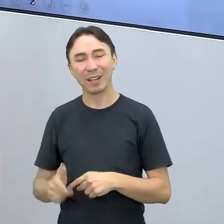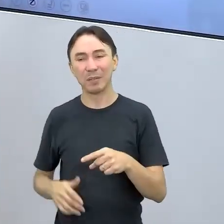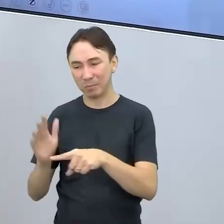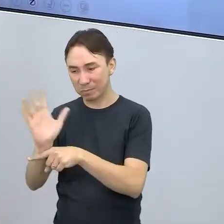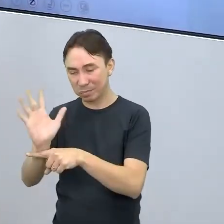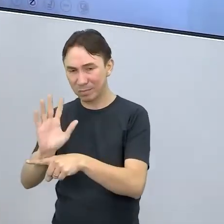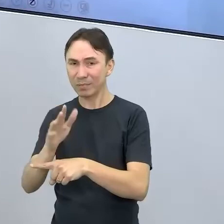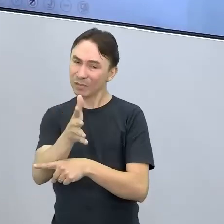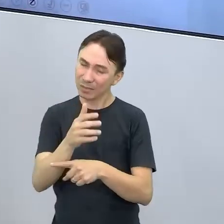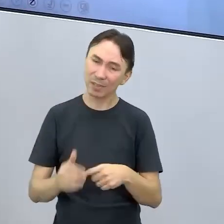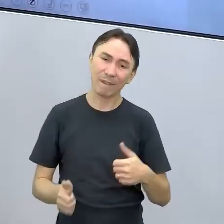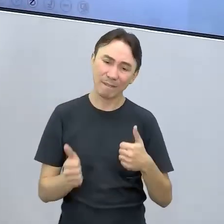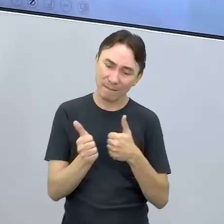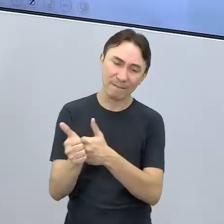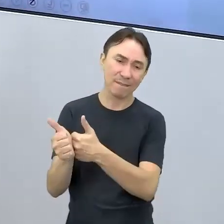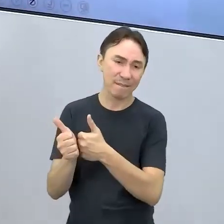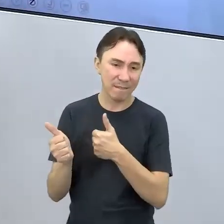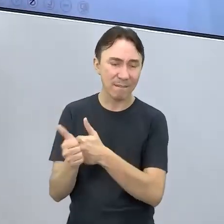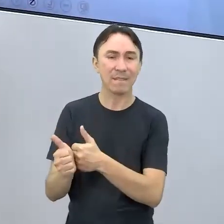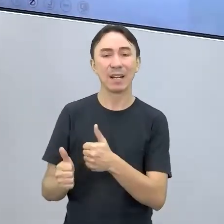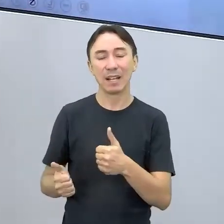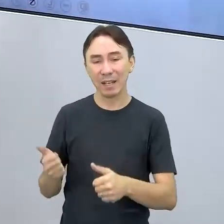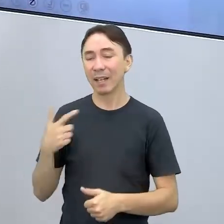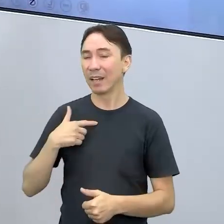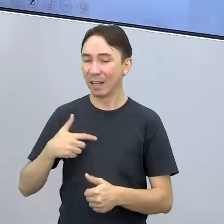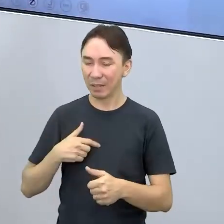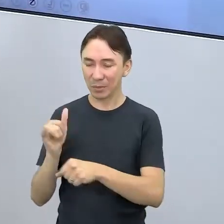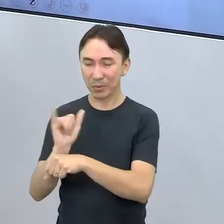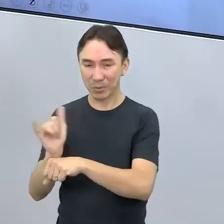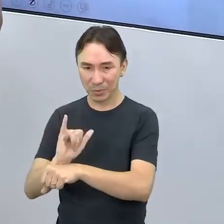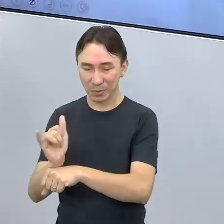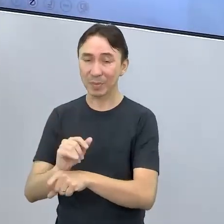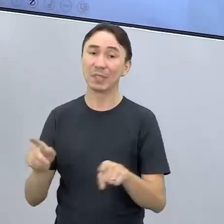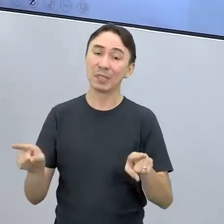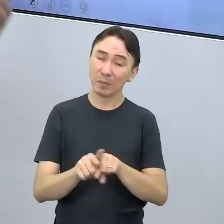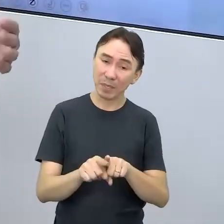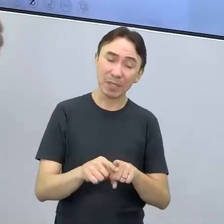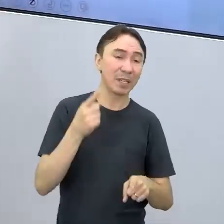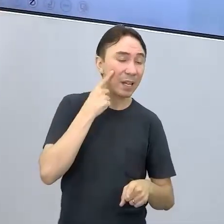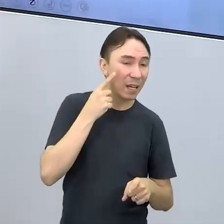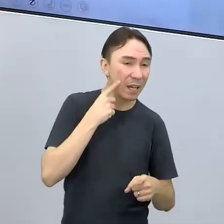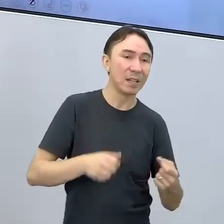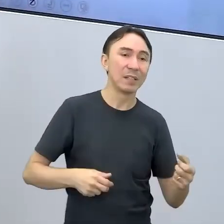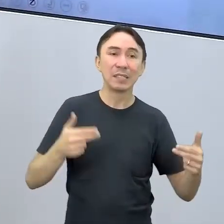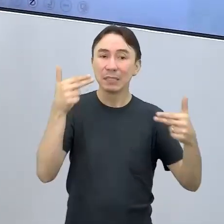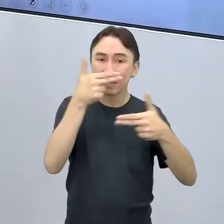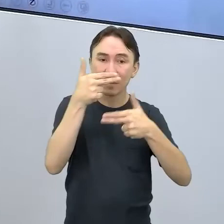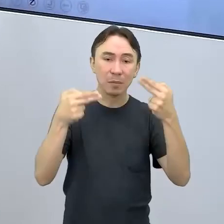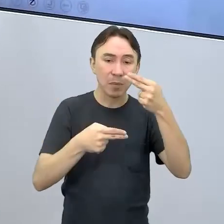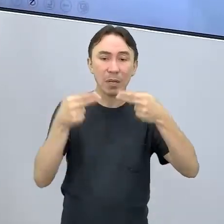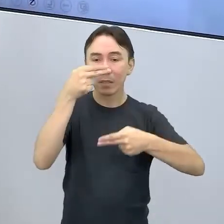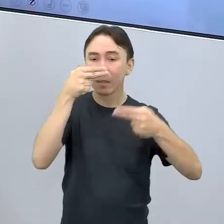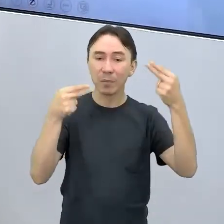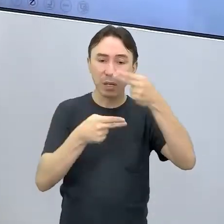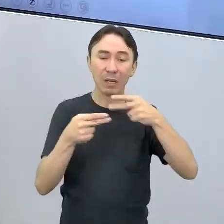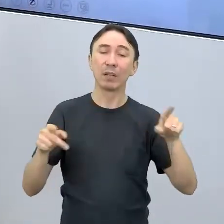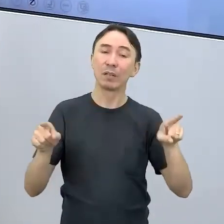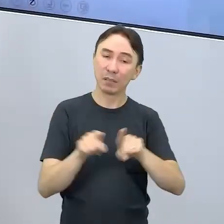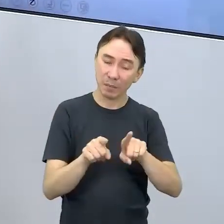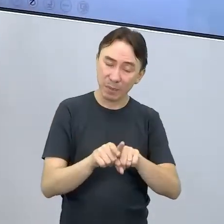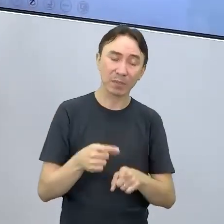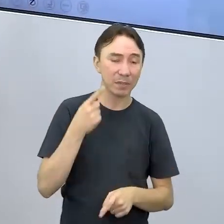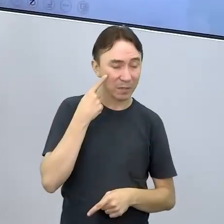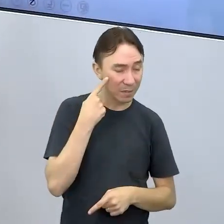apresentados para vocês. Sigam o canal do Sebrae. Muito legal também. Todos os vídeos são abertos para direitos autorais. Então, é